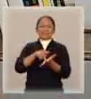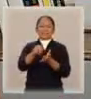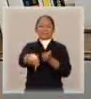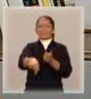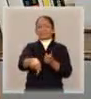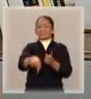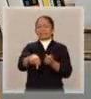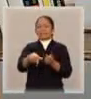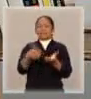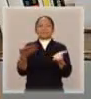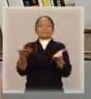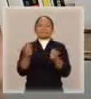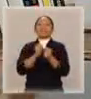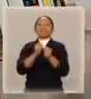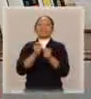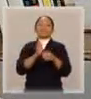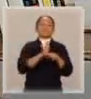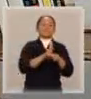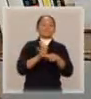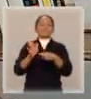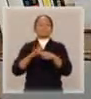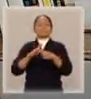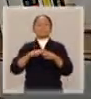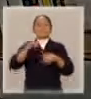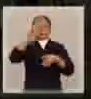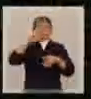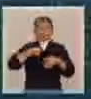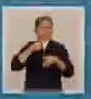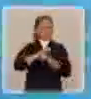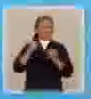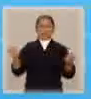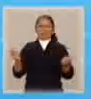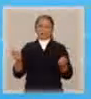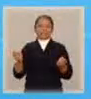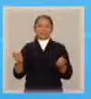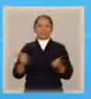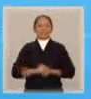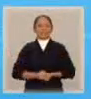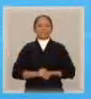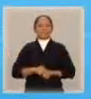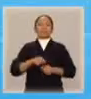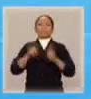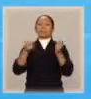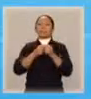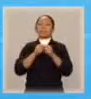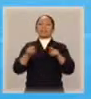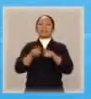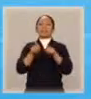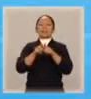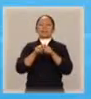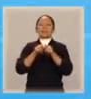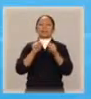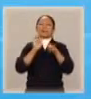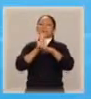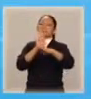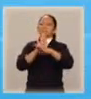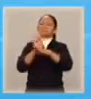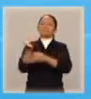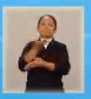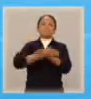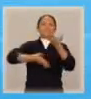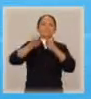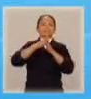menos recurso psíquico para viver esse processo. Solidário ao debate da síndrome de alienação parental,